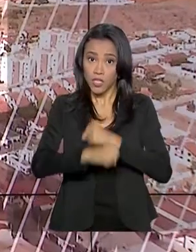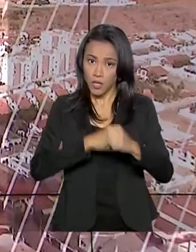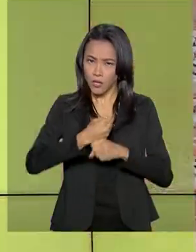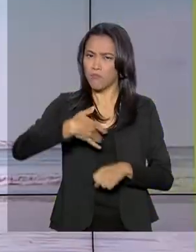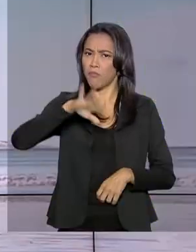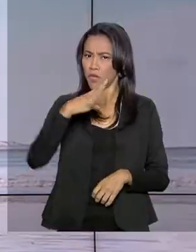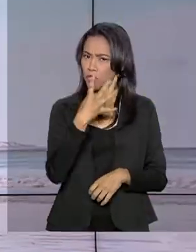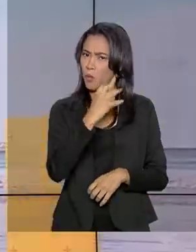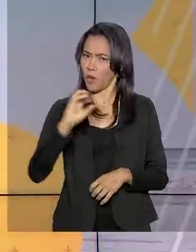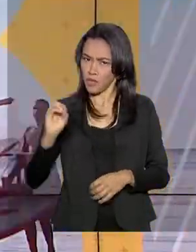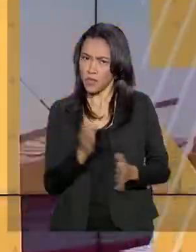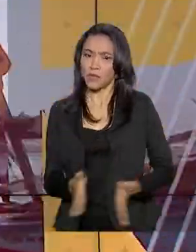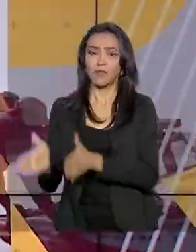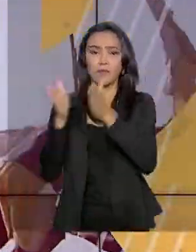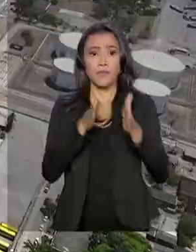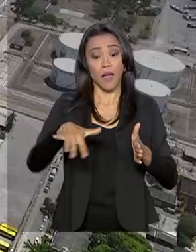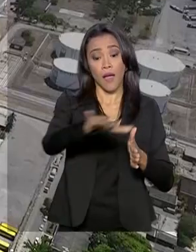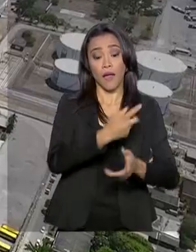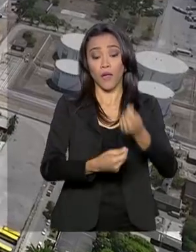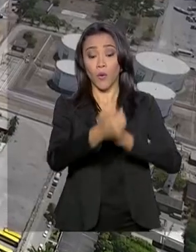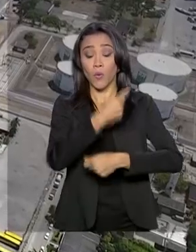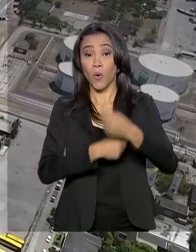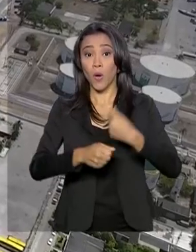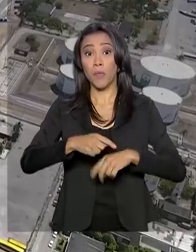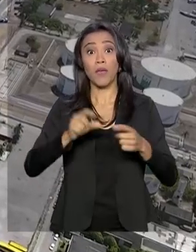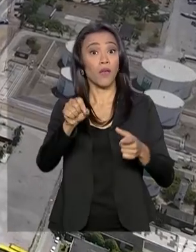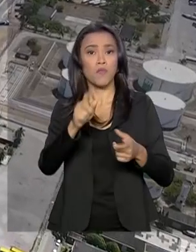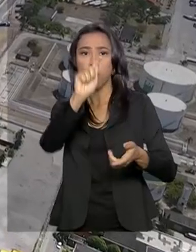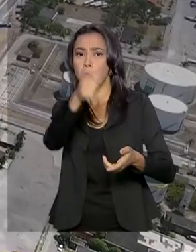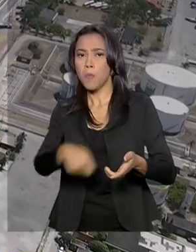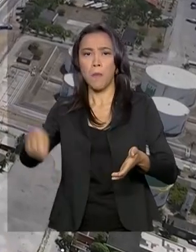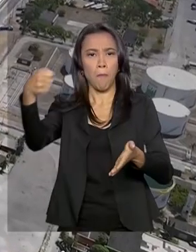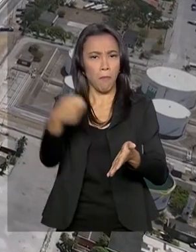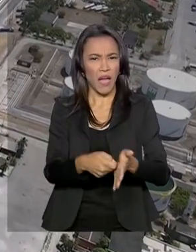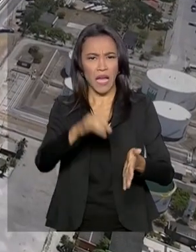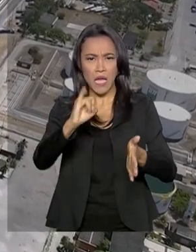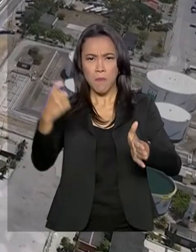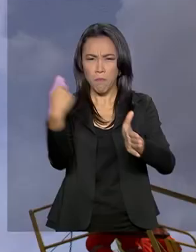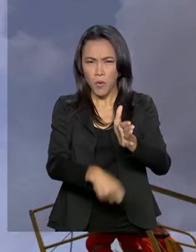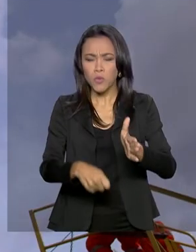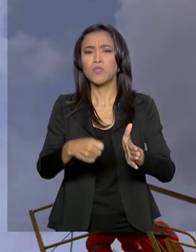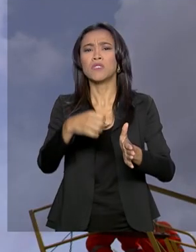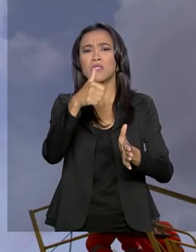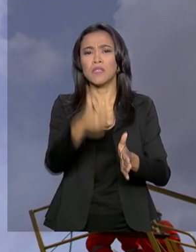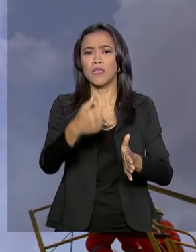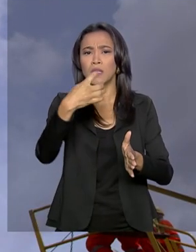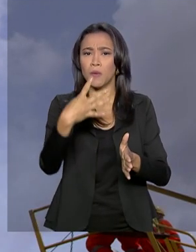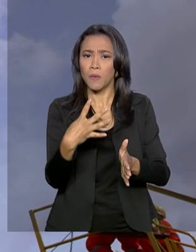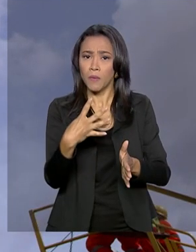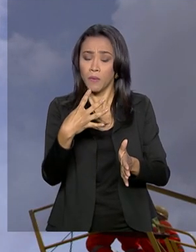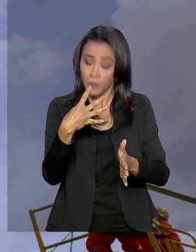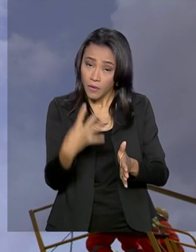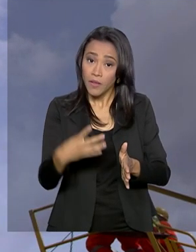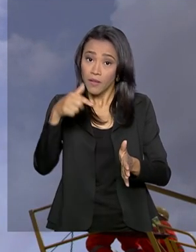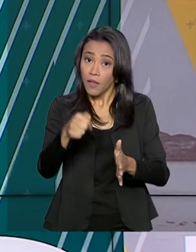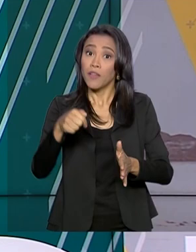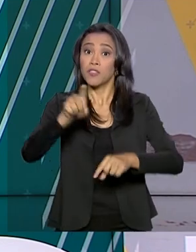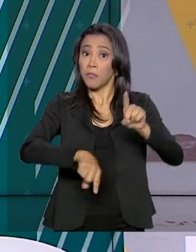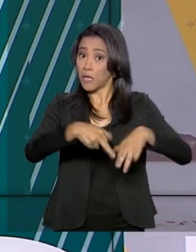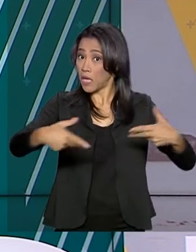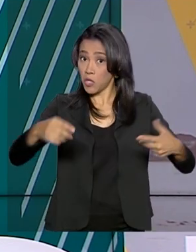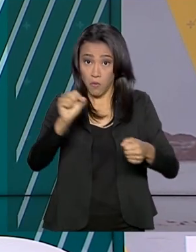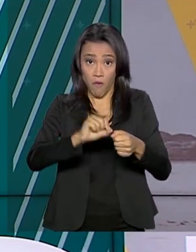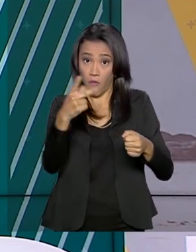A área econômica zera imposto de importação de mais de 147 produtos que não são fabricados no Brasil.